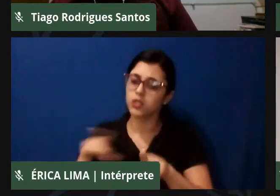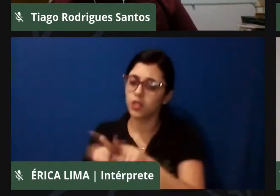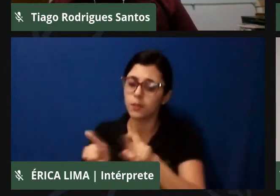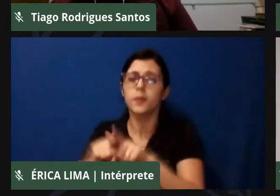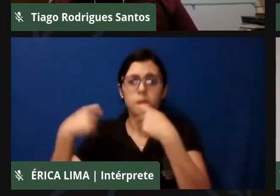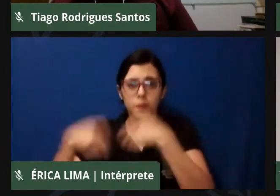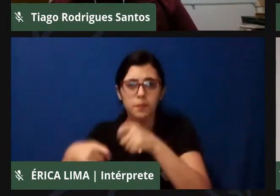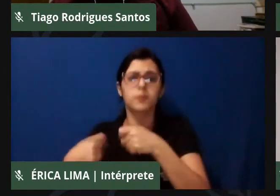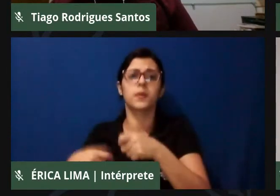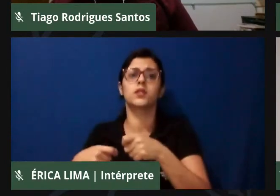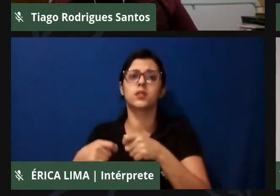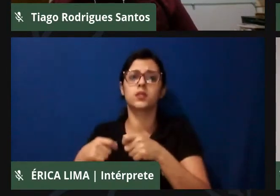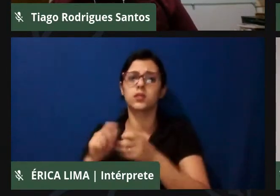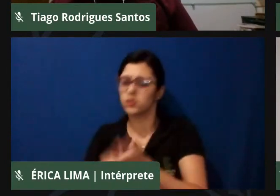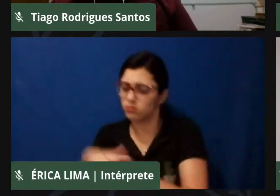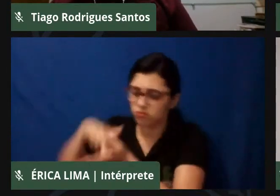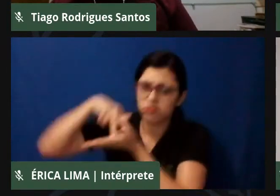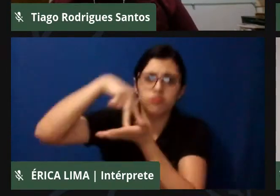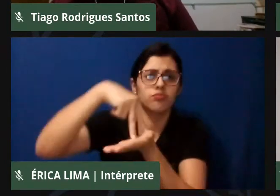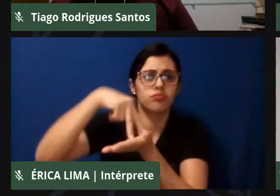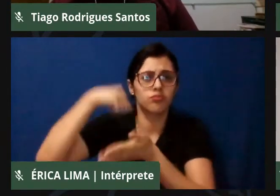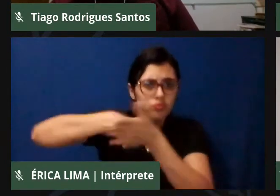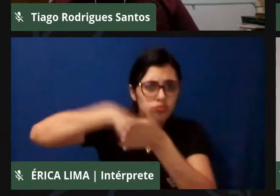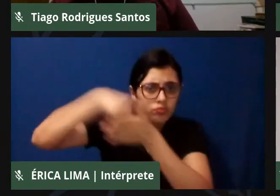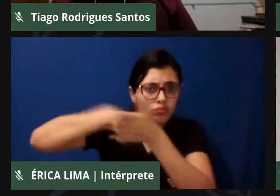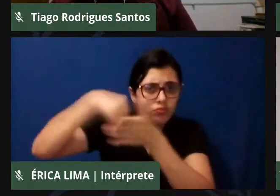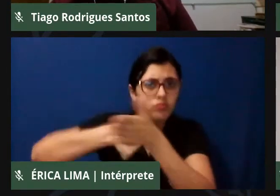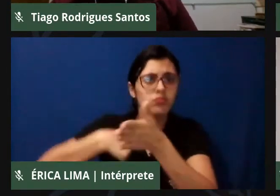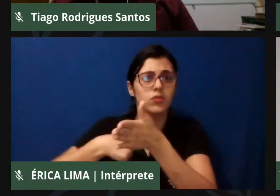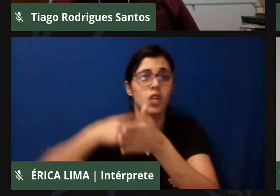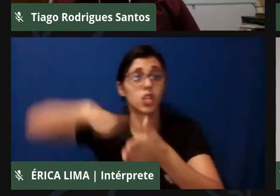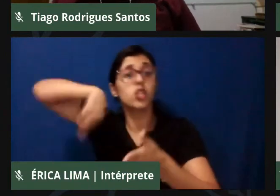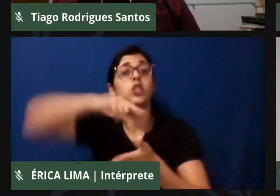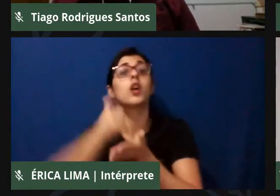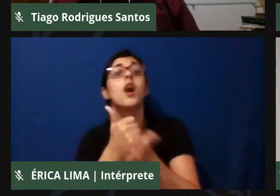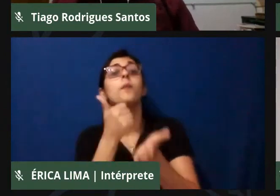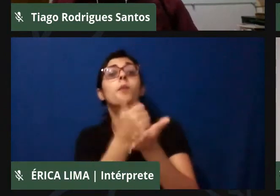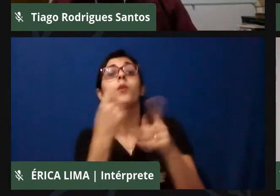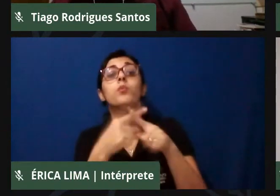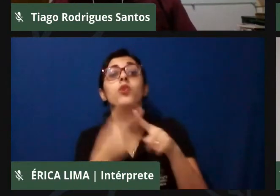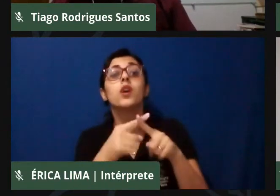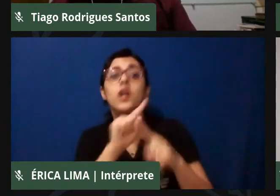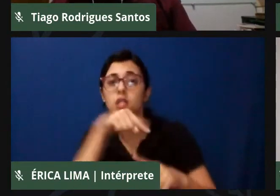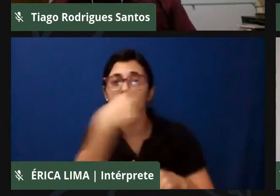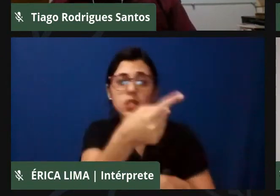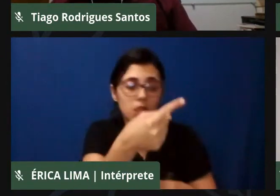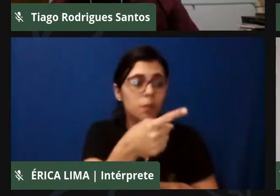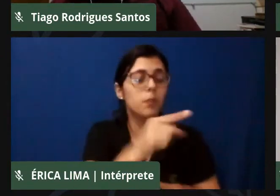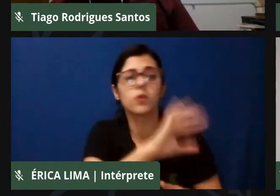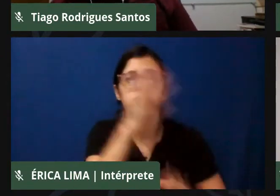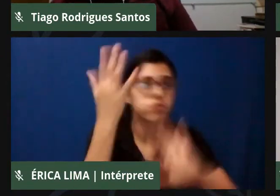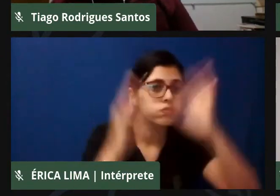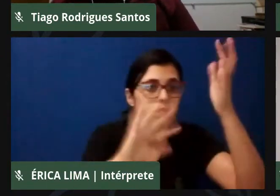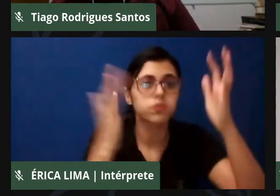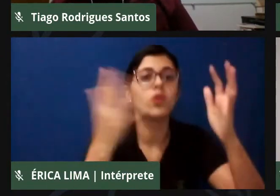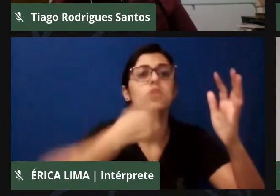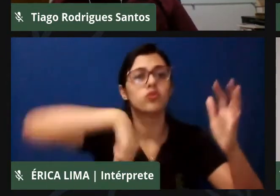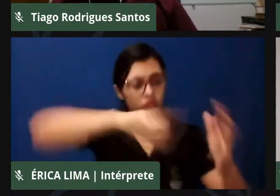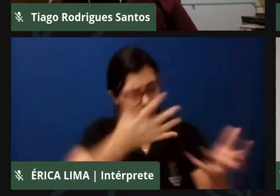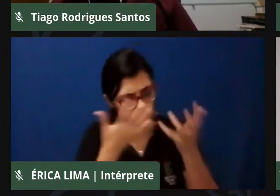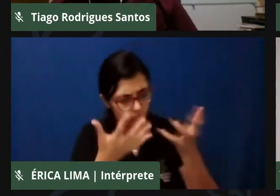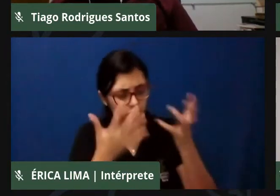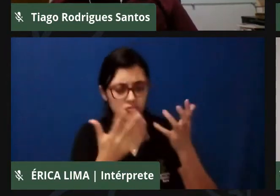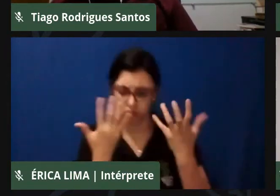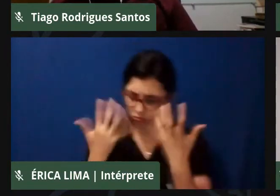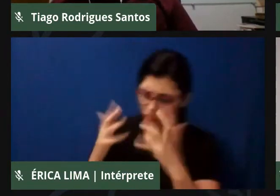precisa fazer nossa reivindicação e que a gente apoia também para poder cobrar, né? e aí eu